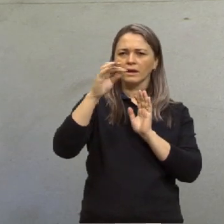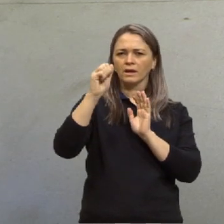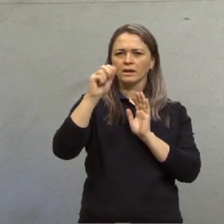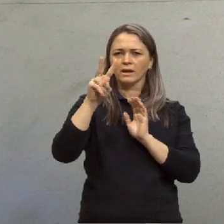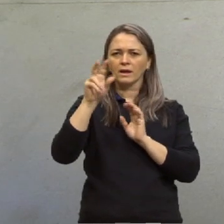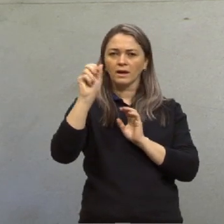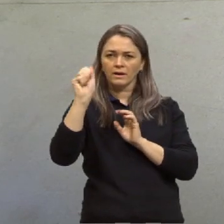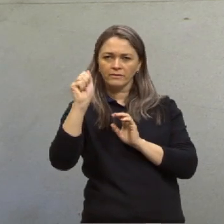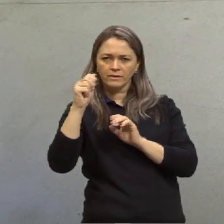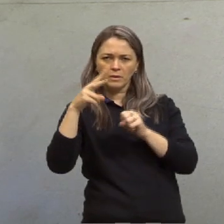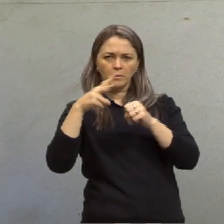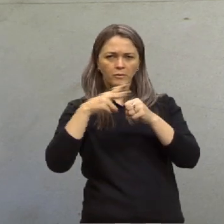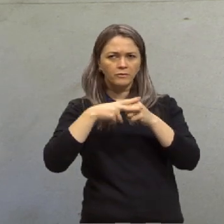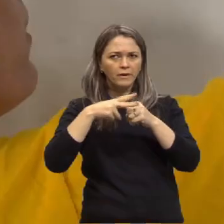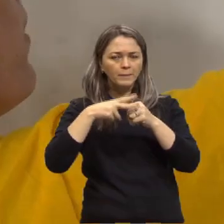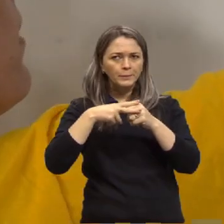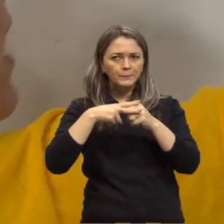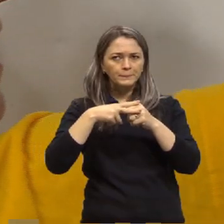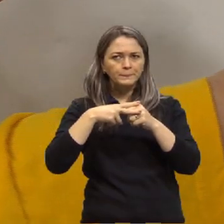verbo.